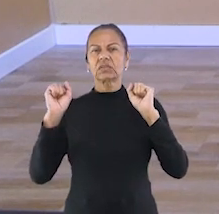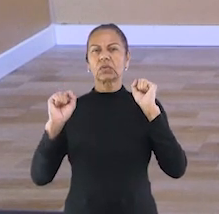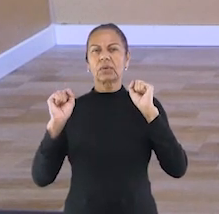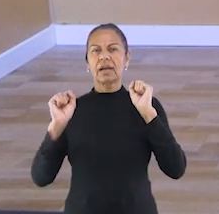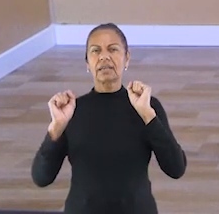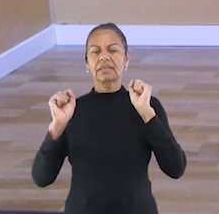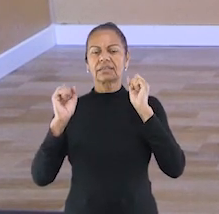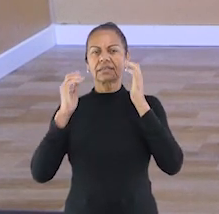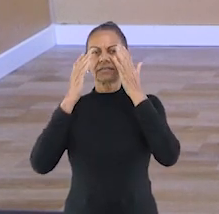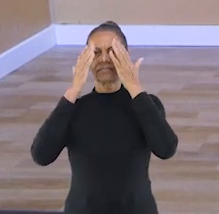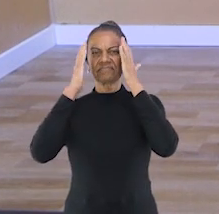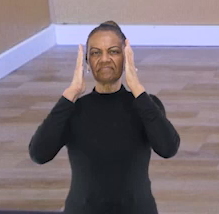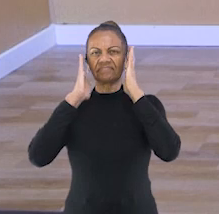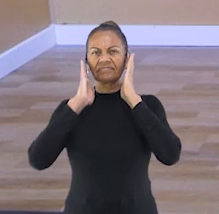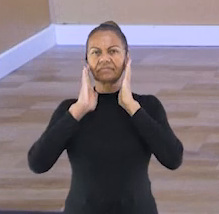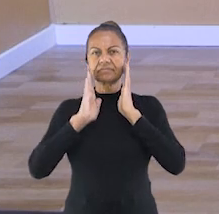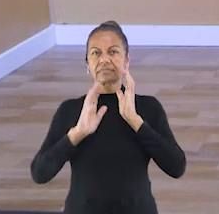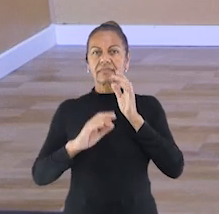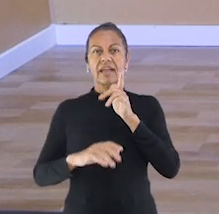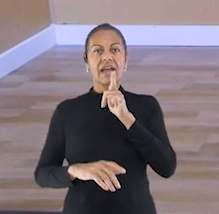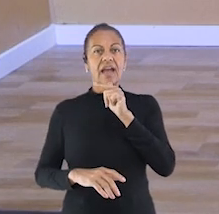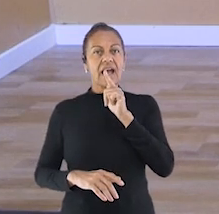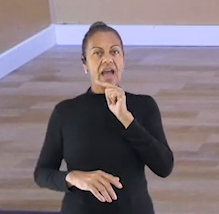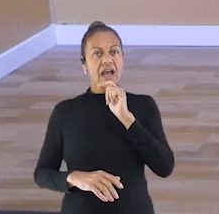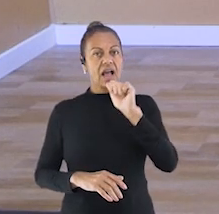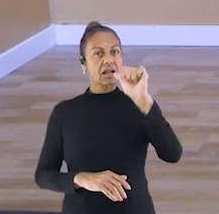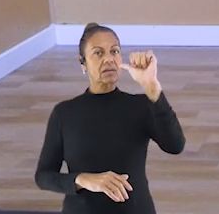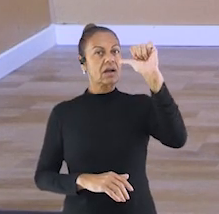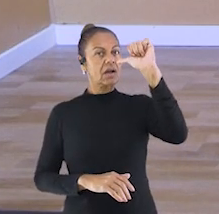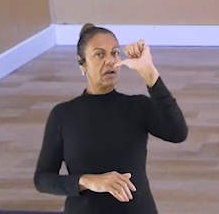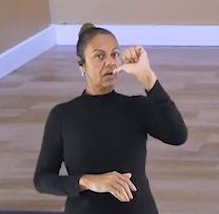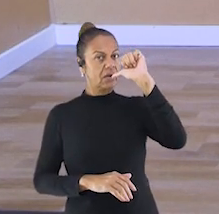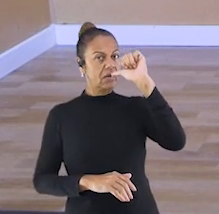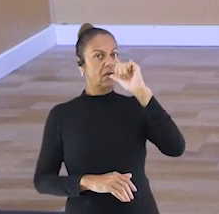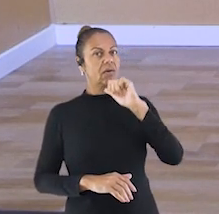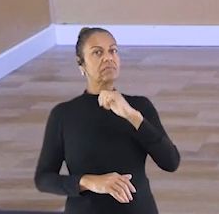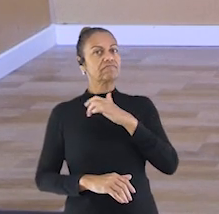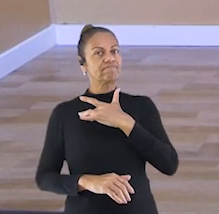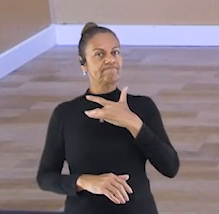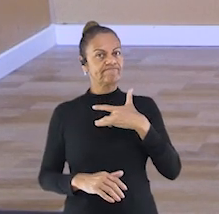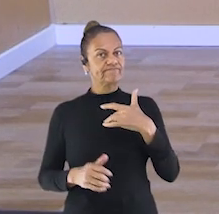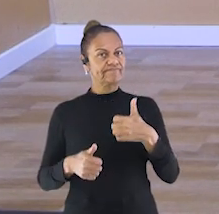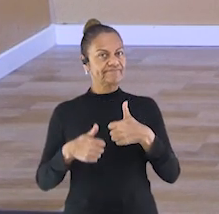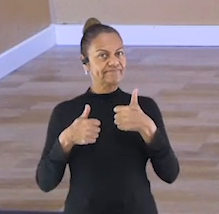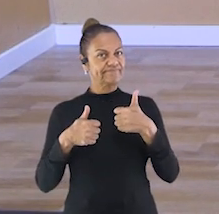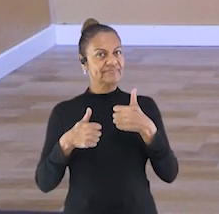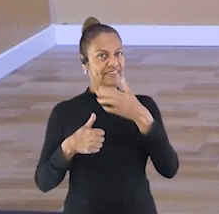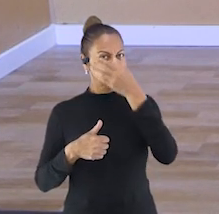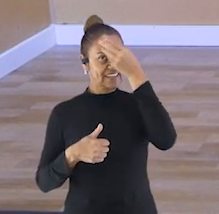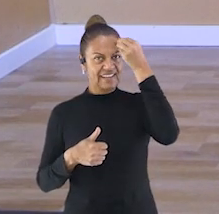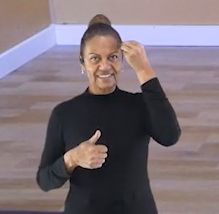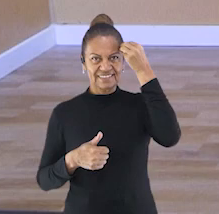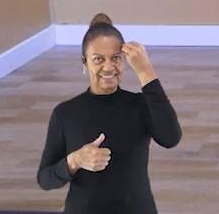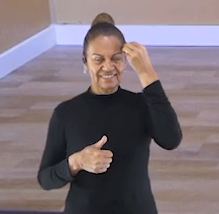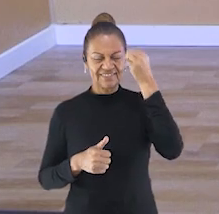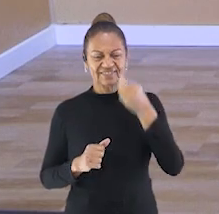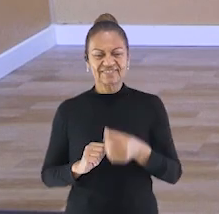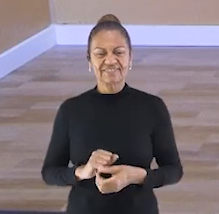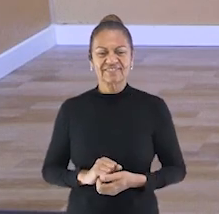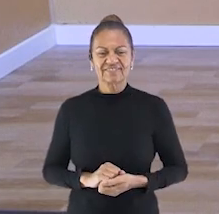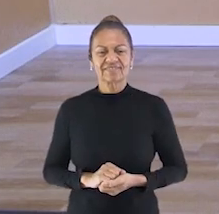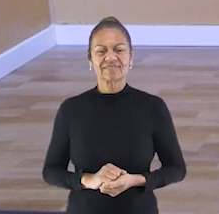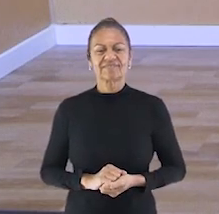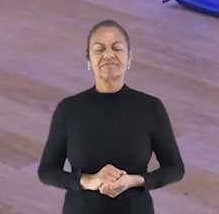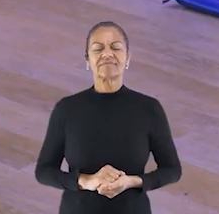Quem tem a aguinha, hidrata. Não pode esquecer da hidratação, hein? Mais uma. Vamos. Um.